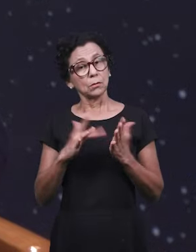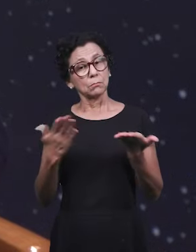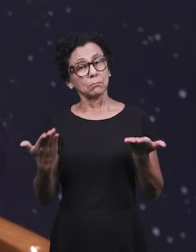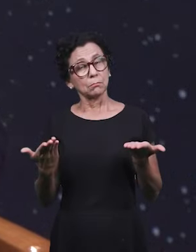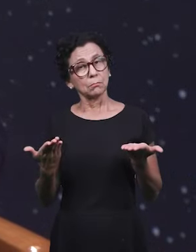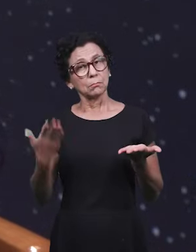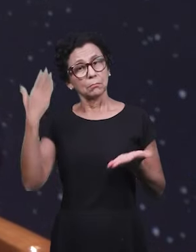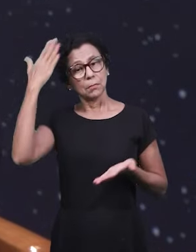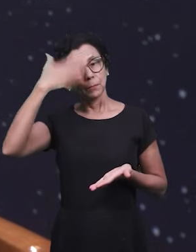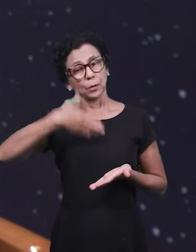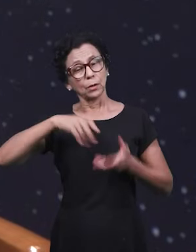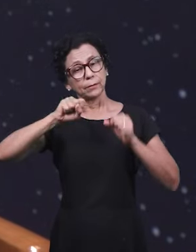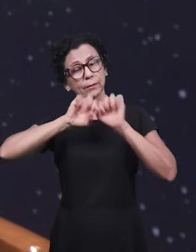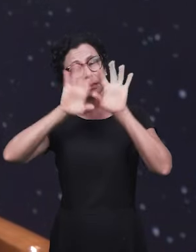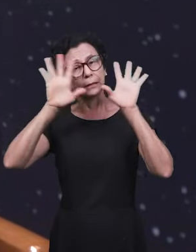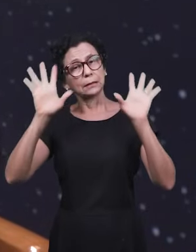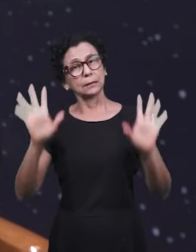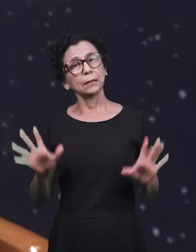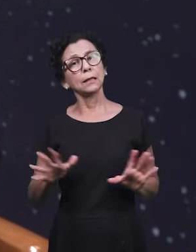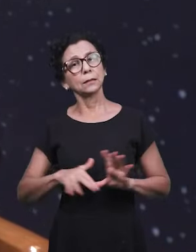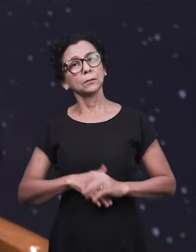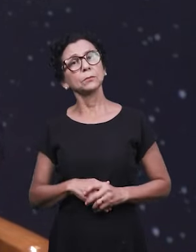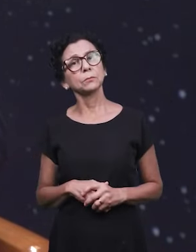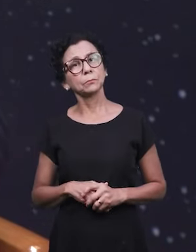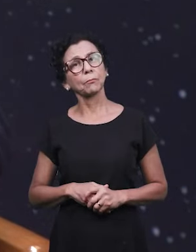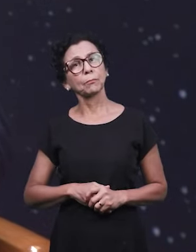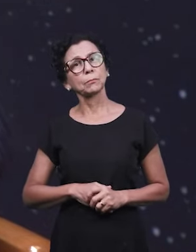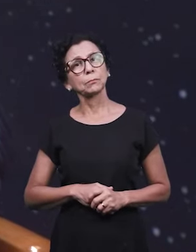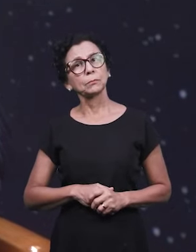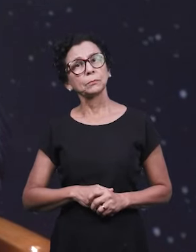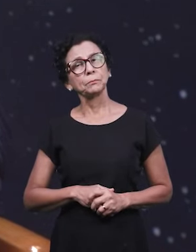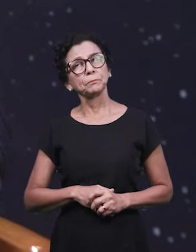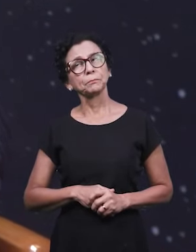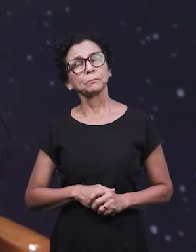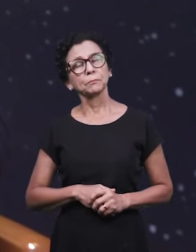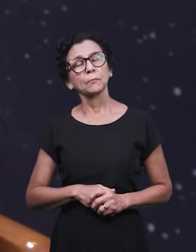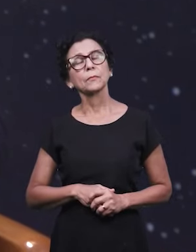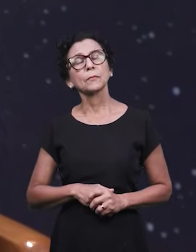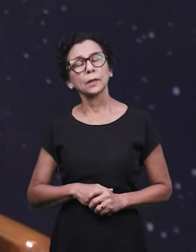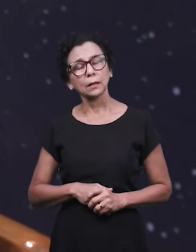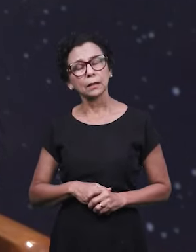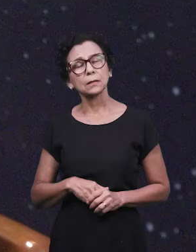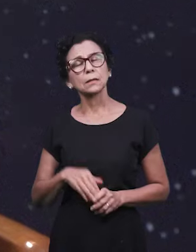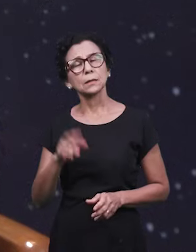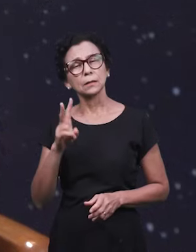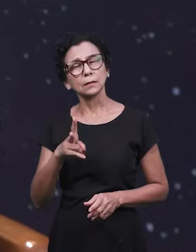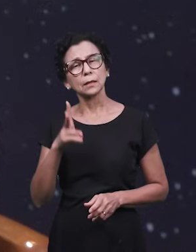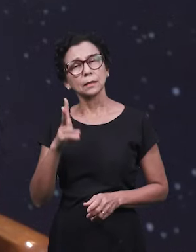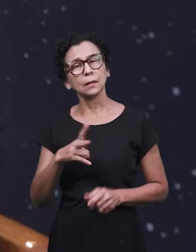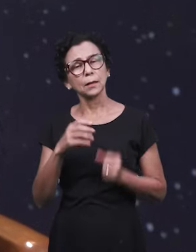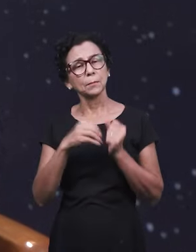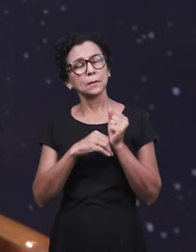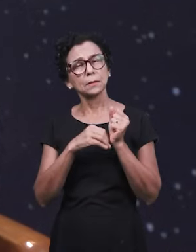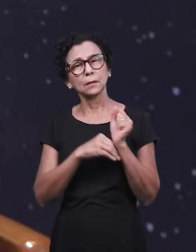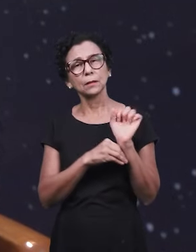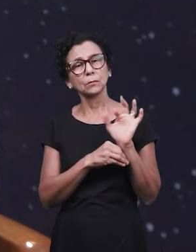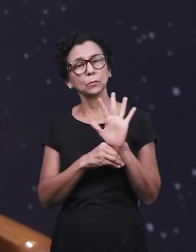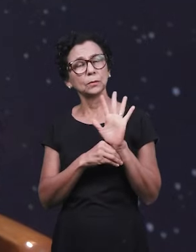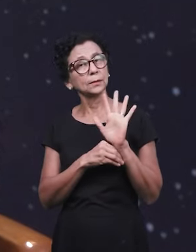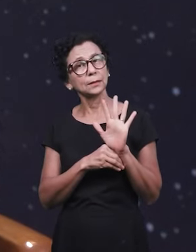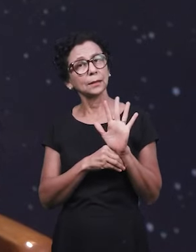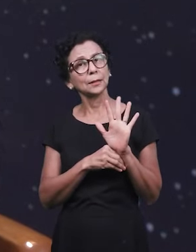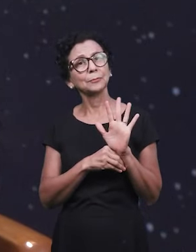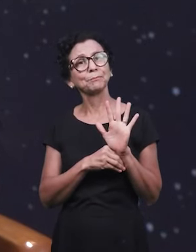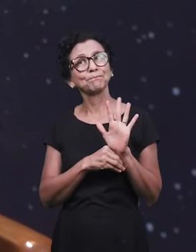de que Deus mantém para si a prerrogativa do mistério e de revelar a quem Ele quiser. Então é como